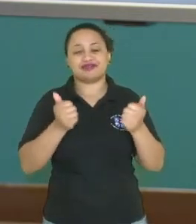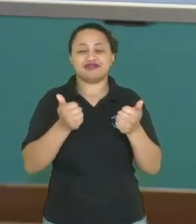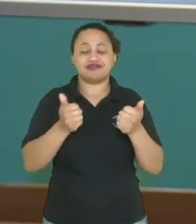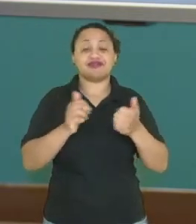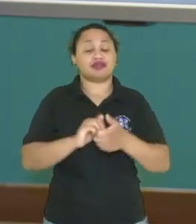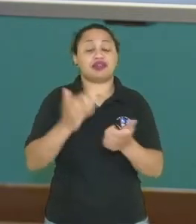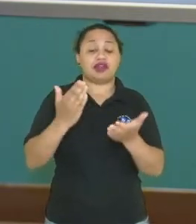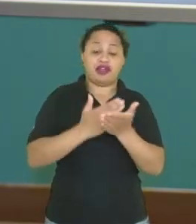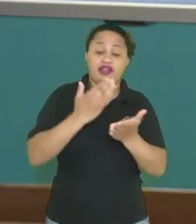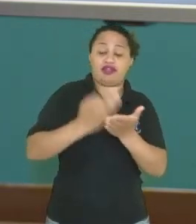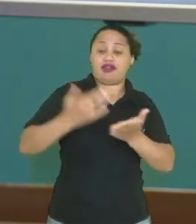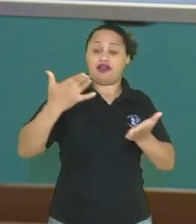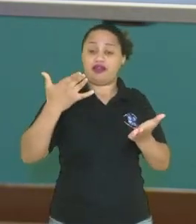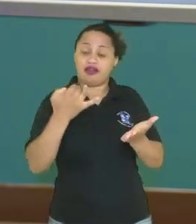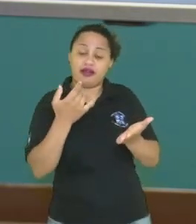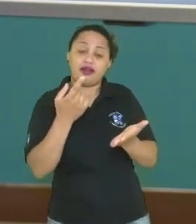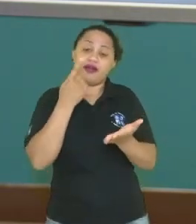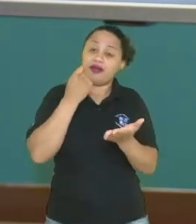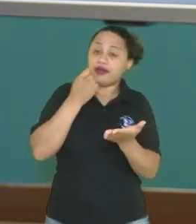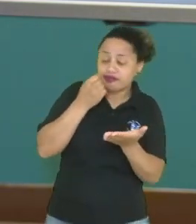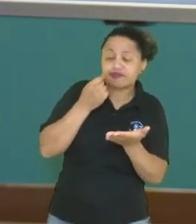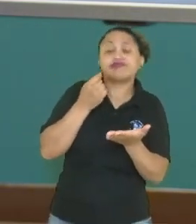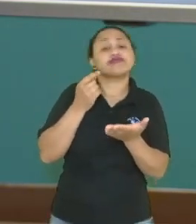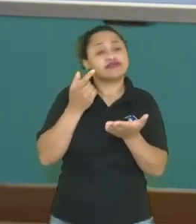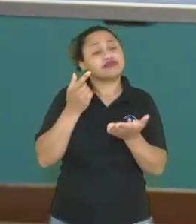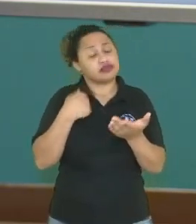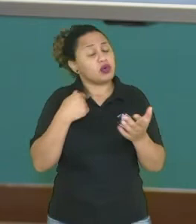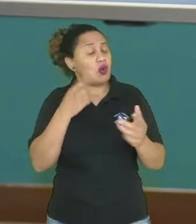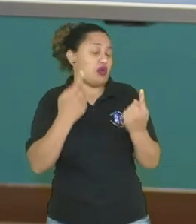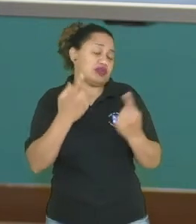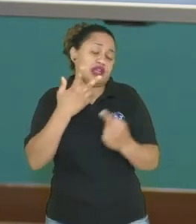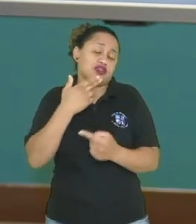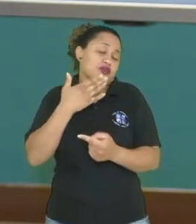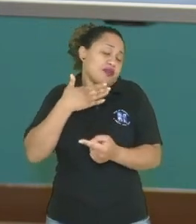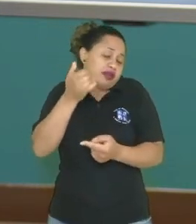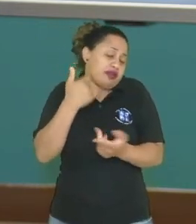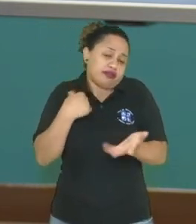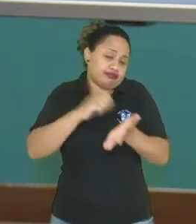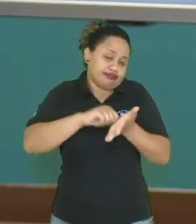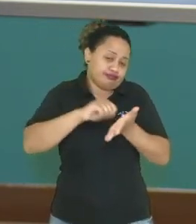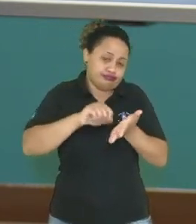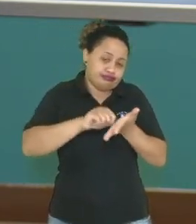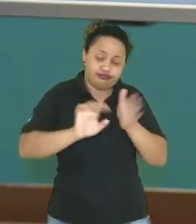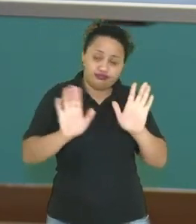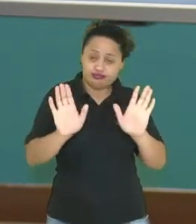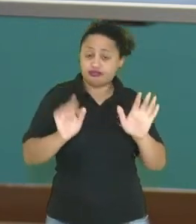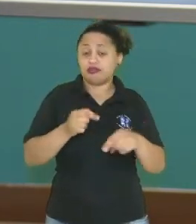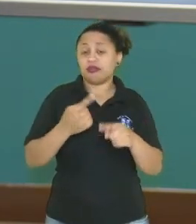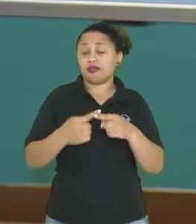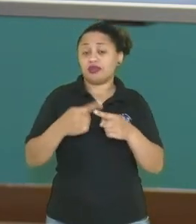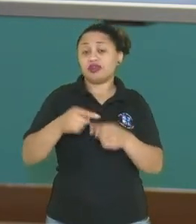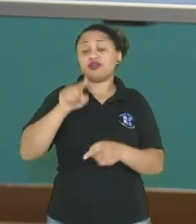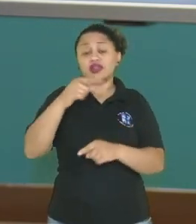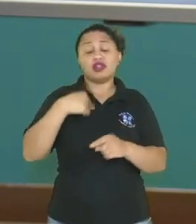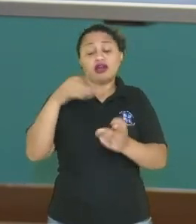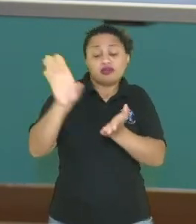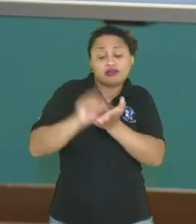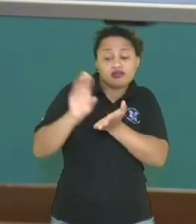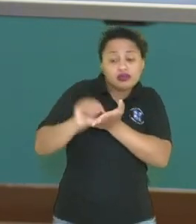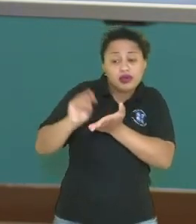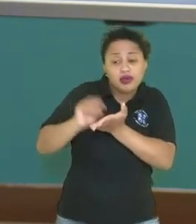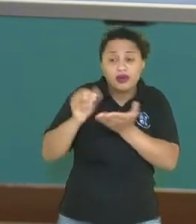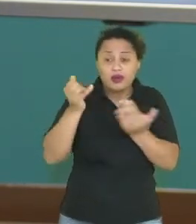o caderno, a caneta ou o lápis, né? O que você prefere para fazer as anotações, porque certamente você vai querer registrar